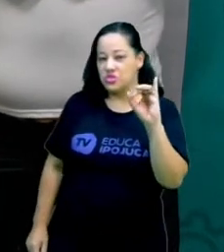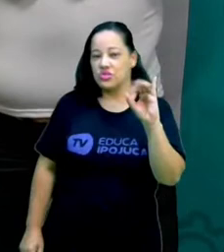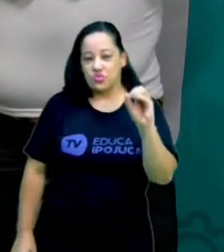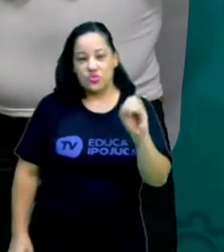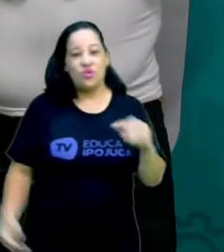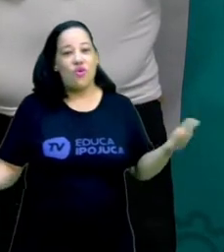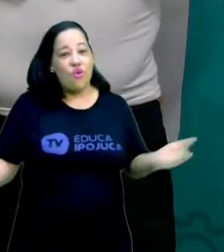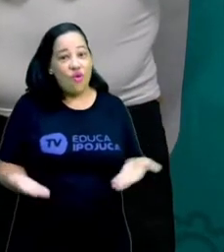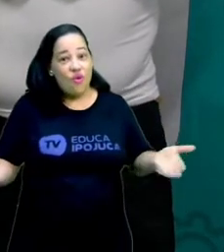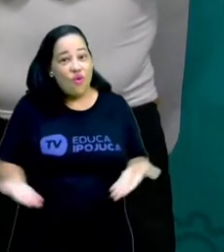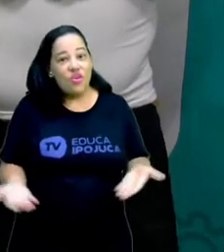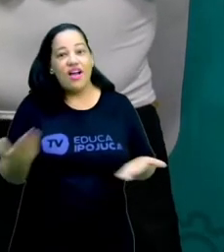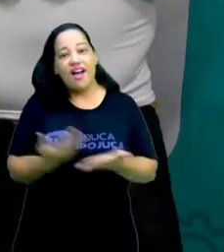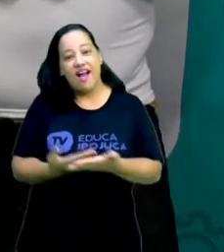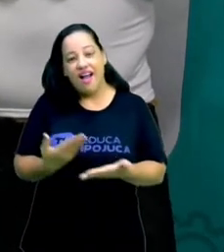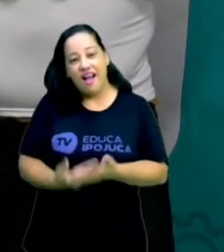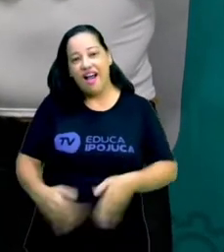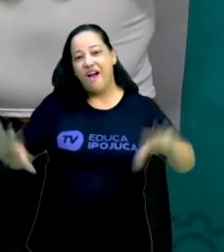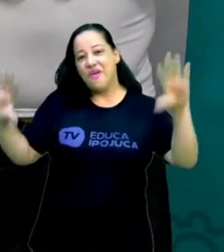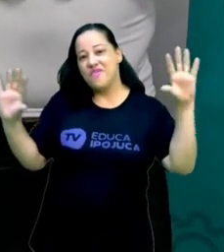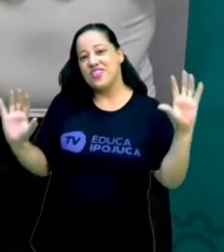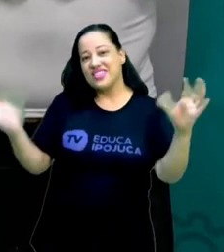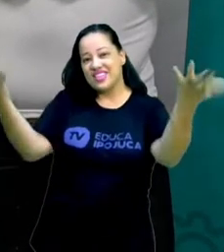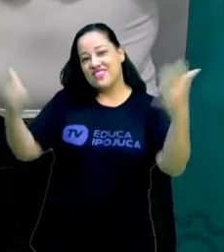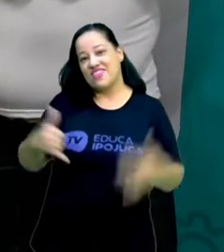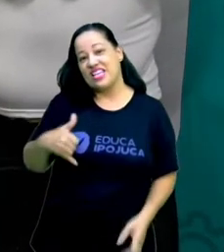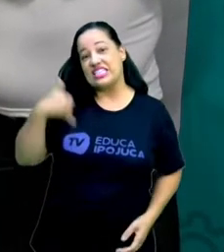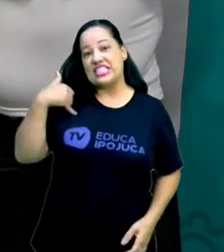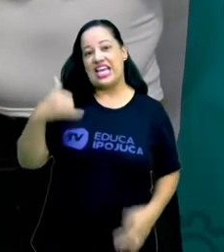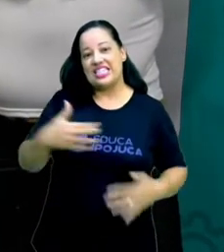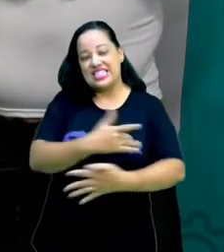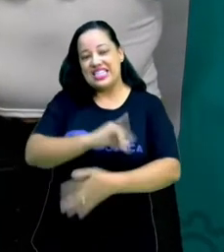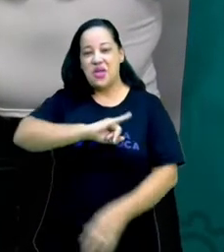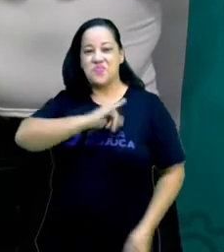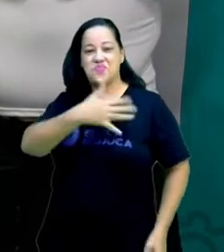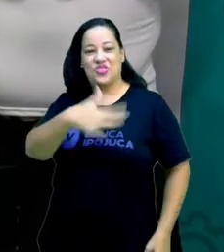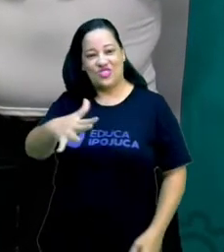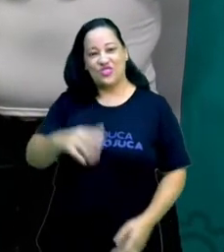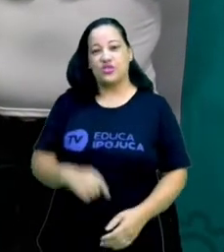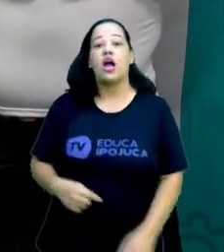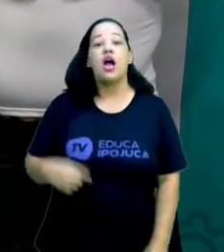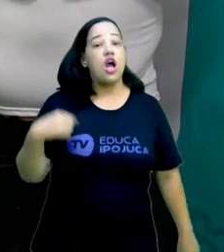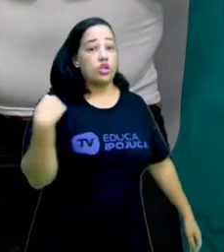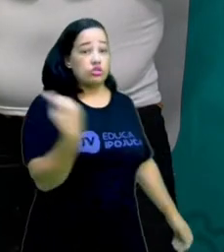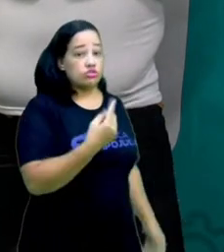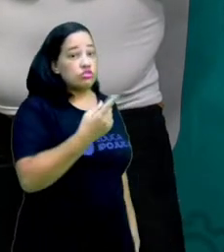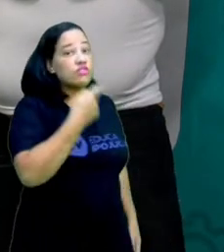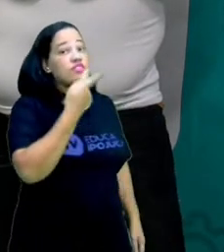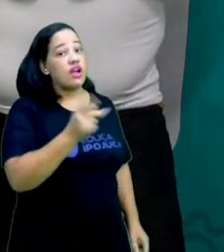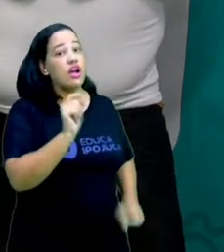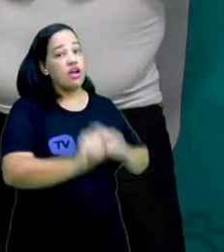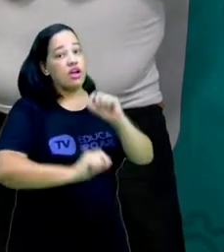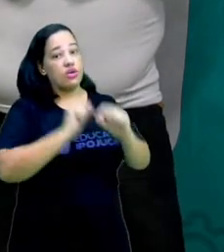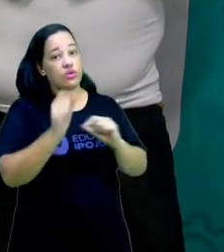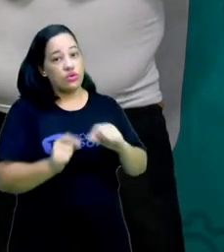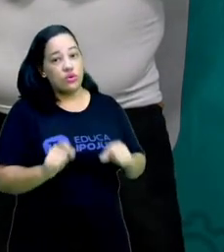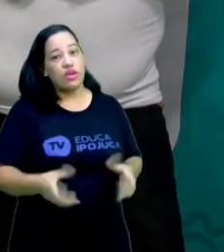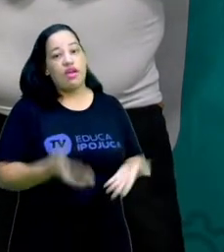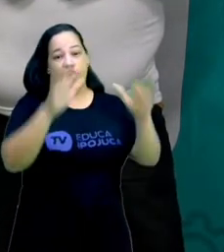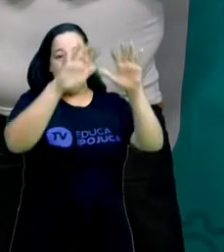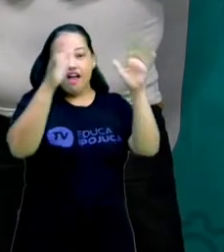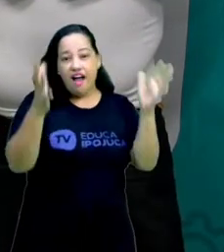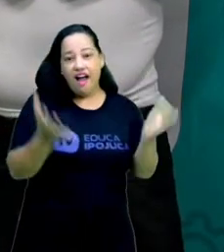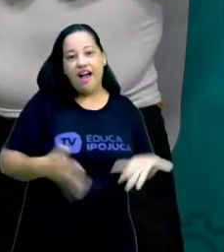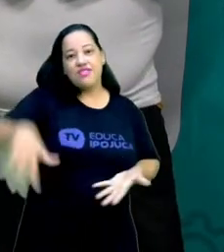início a nossa aula comemorativa ao aniversário da cidade de Ipojuca. Nós vamos falar sobre o ecossistema do Ipojuca